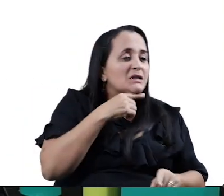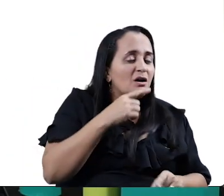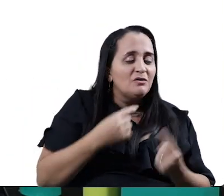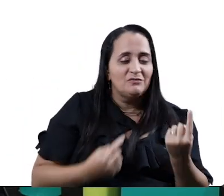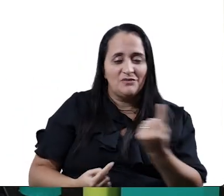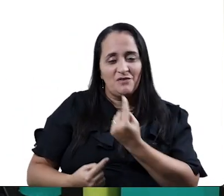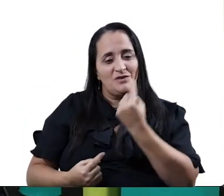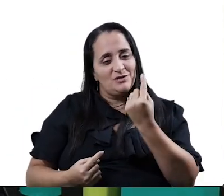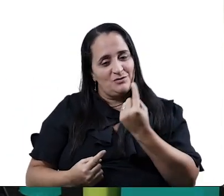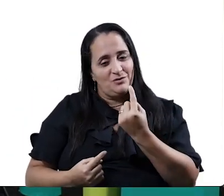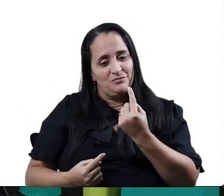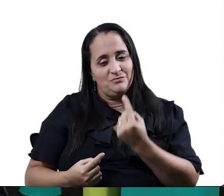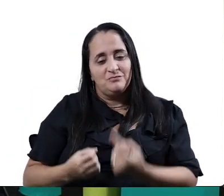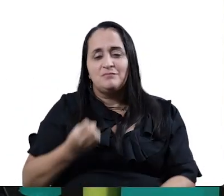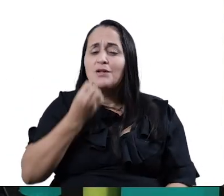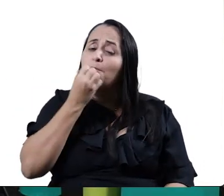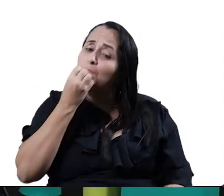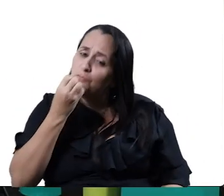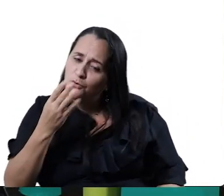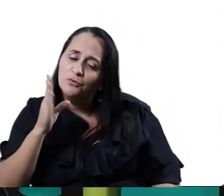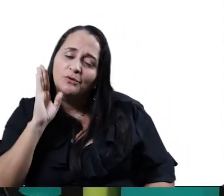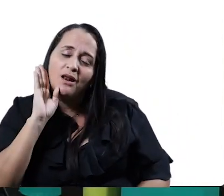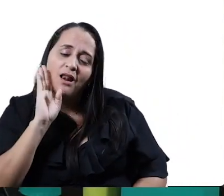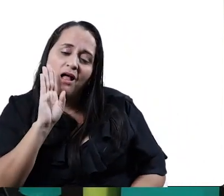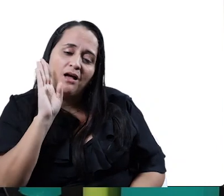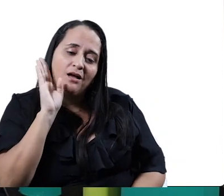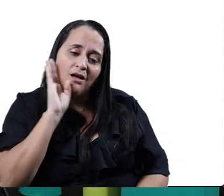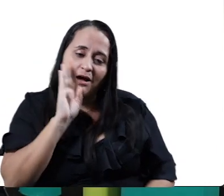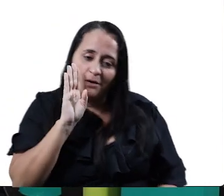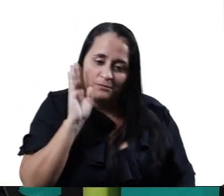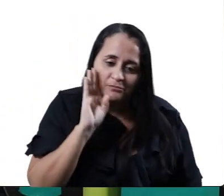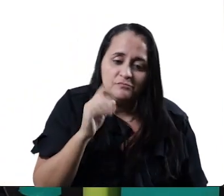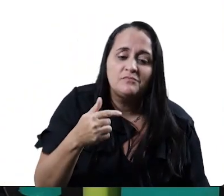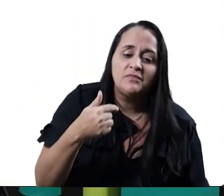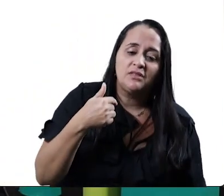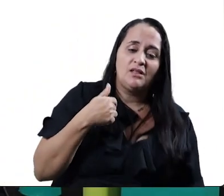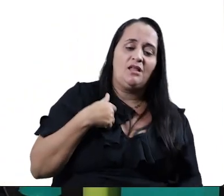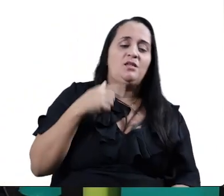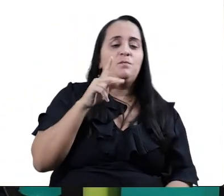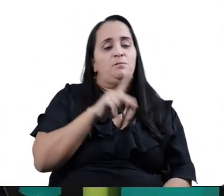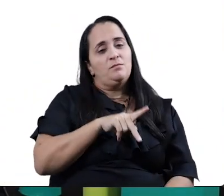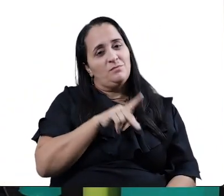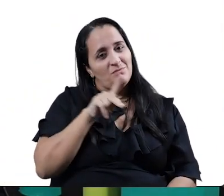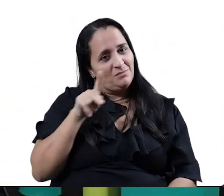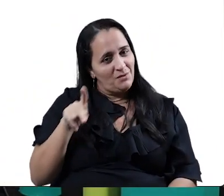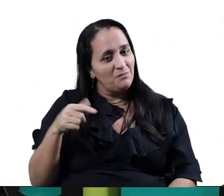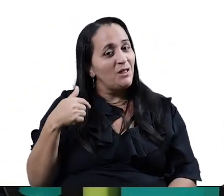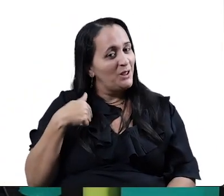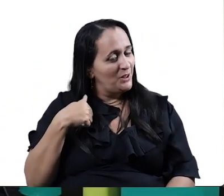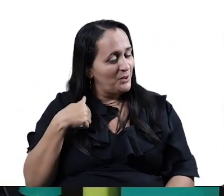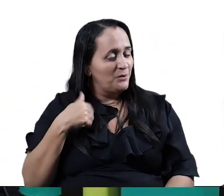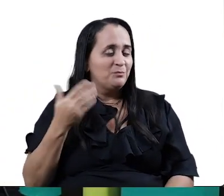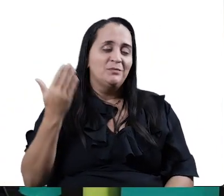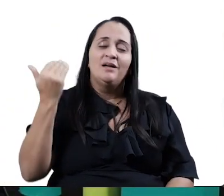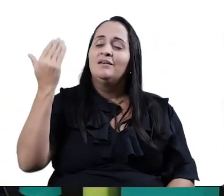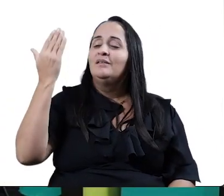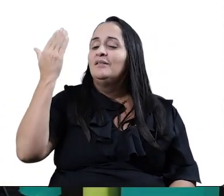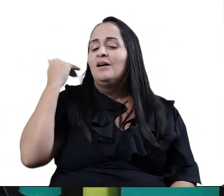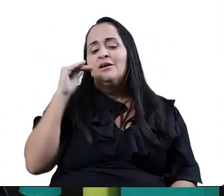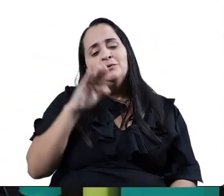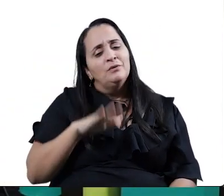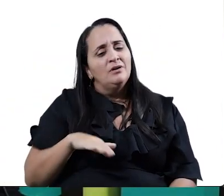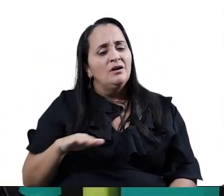Essa brincadeira é muito legal. A pró brincava muito quando era criança. A gente fazia uma grande roda